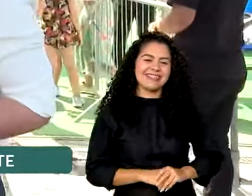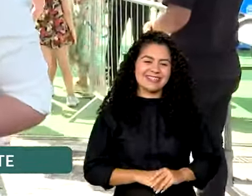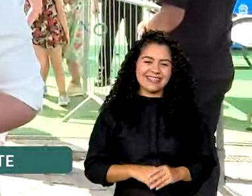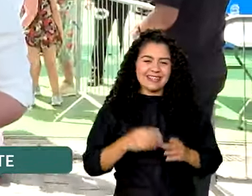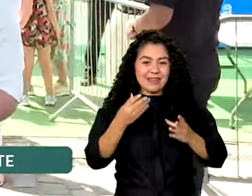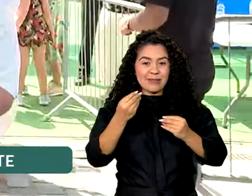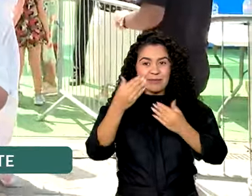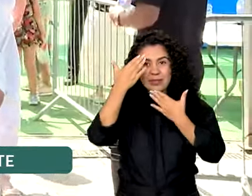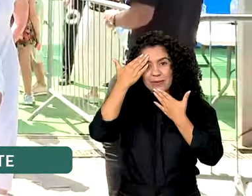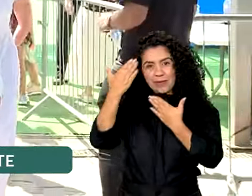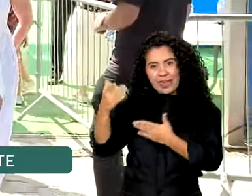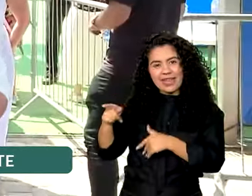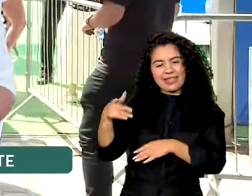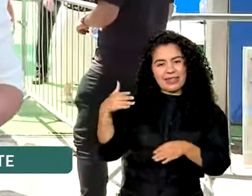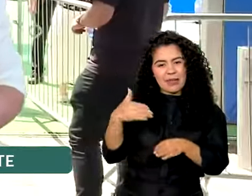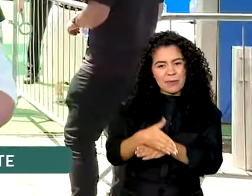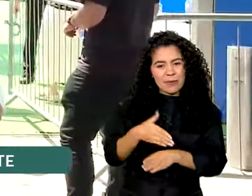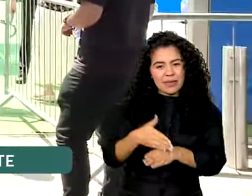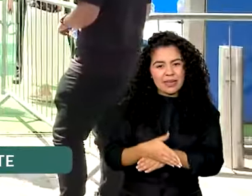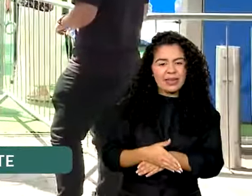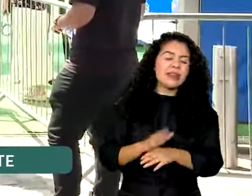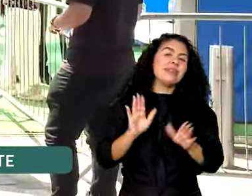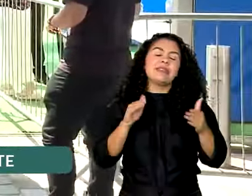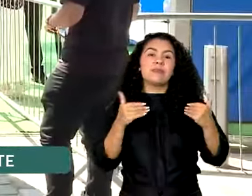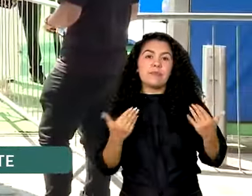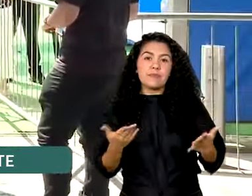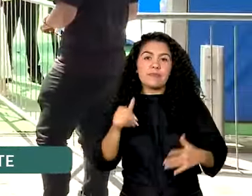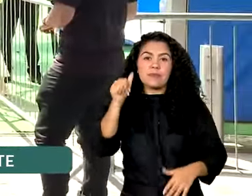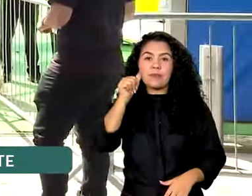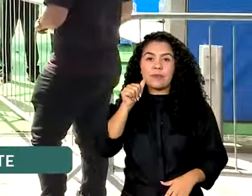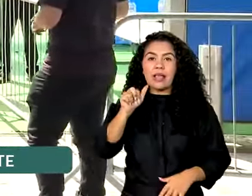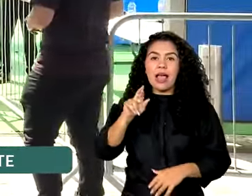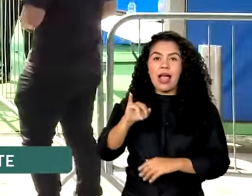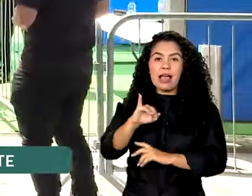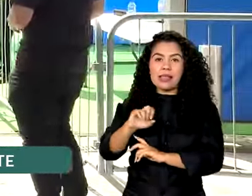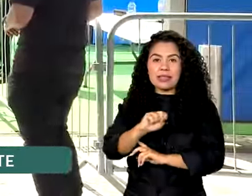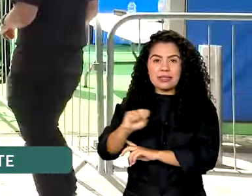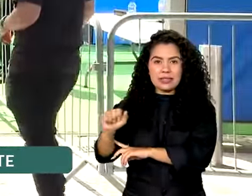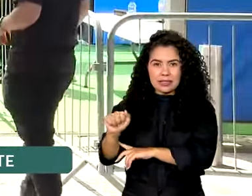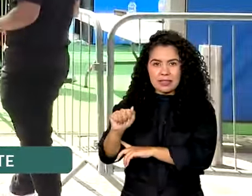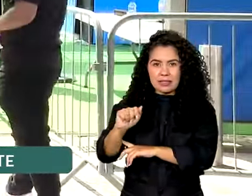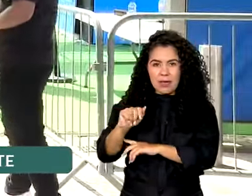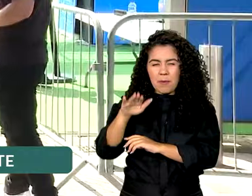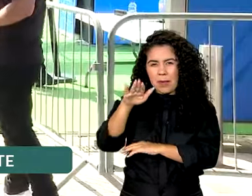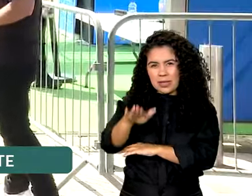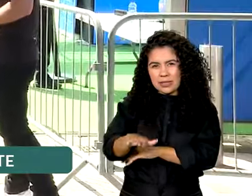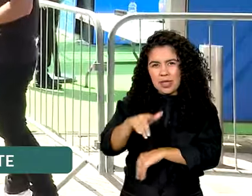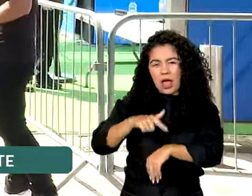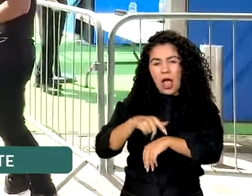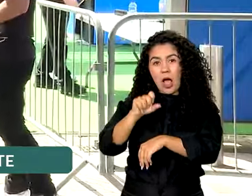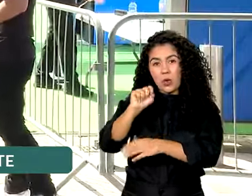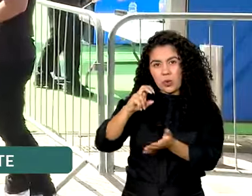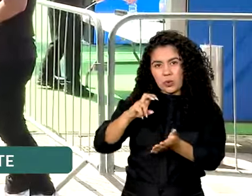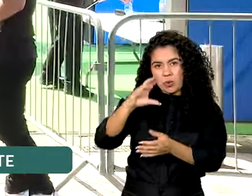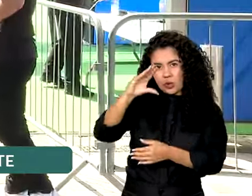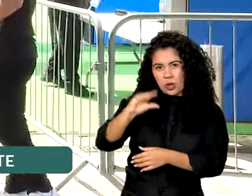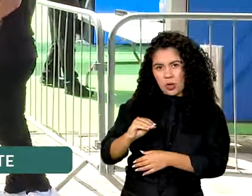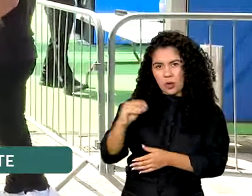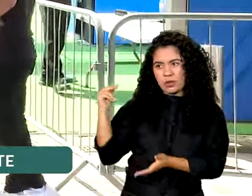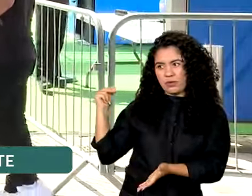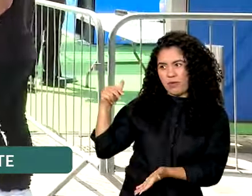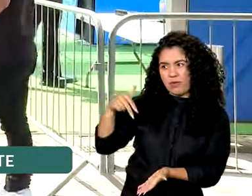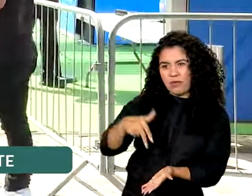obrigada, Glácia, pela sua participação. É isso, a Raíssa Leal vai passar por aqui mais tarde, às 8 horas da noite, no horário local,